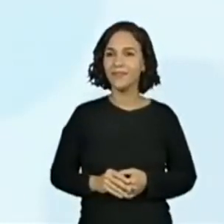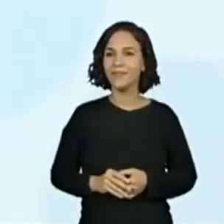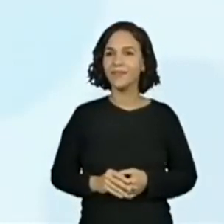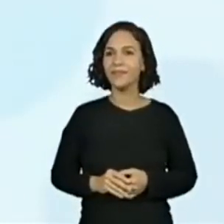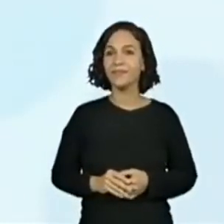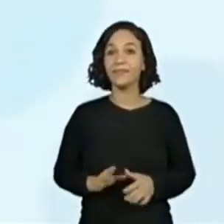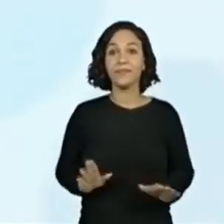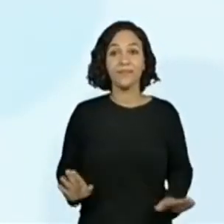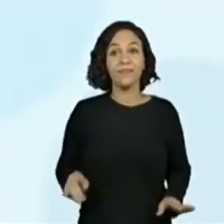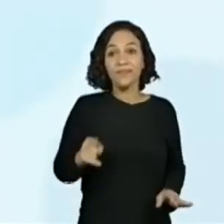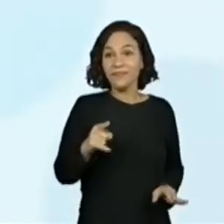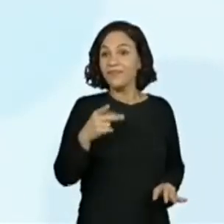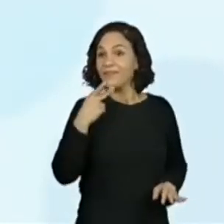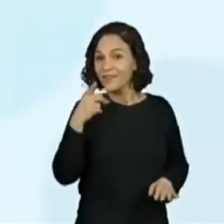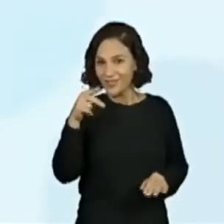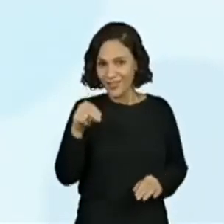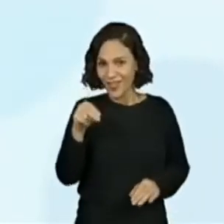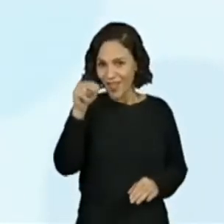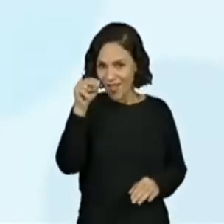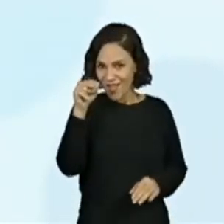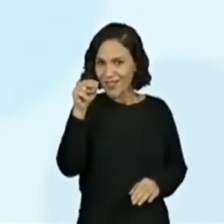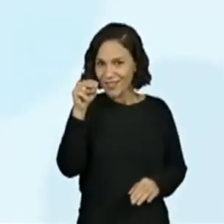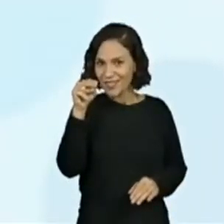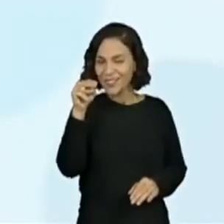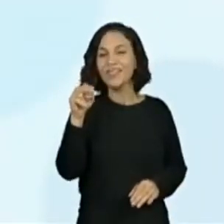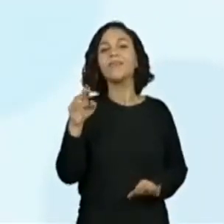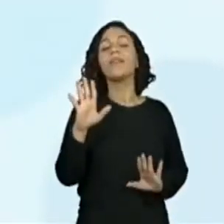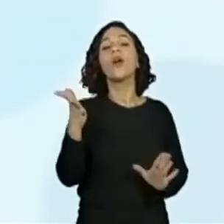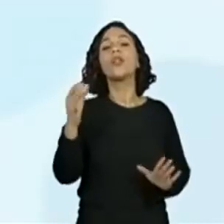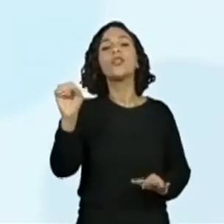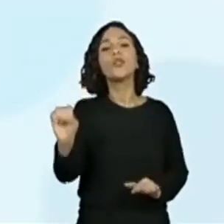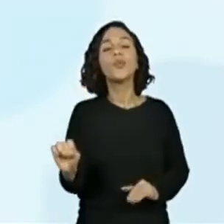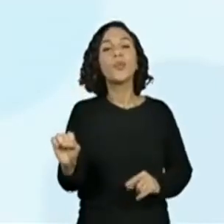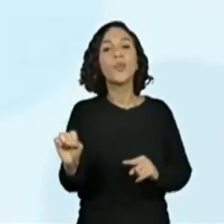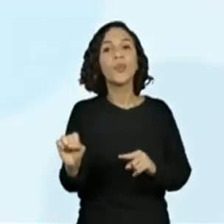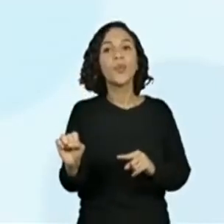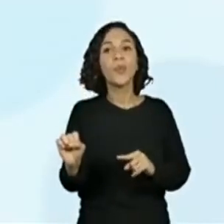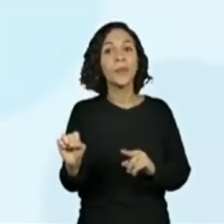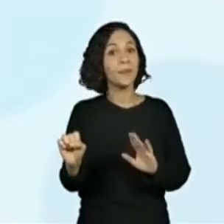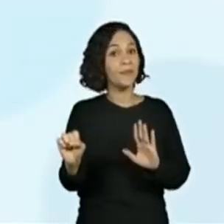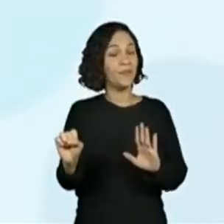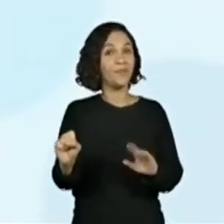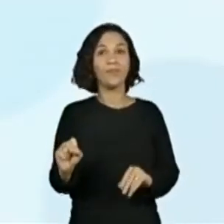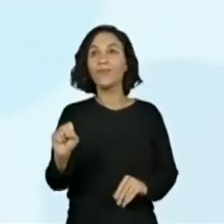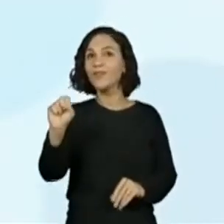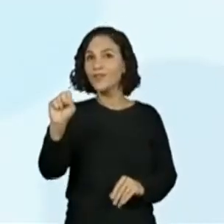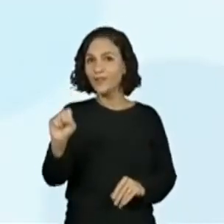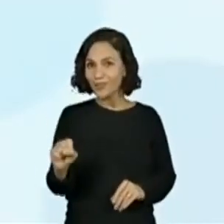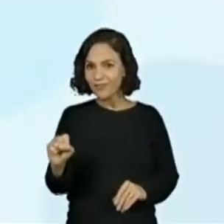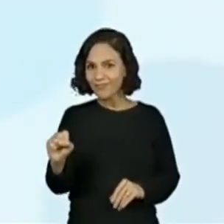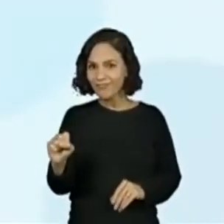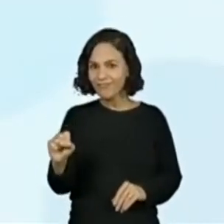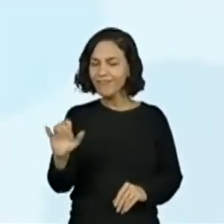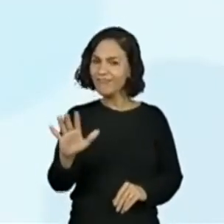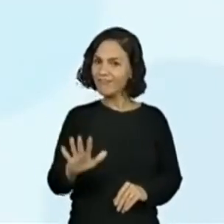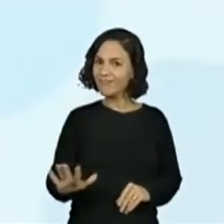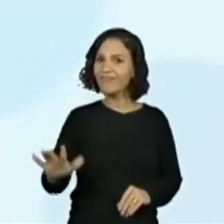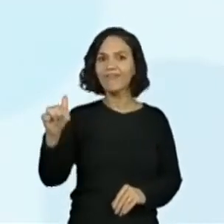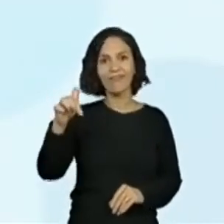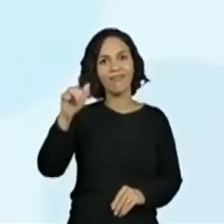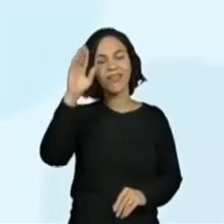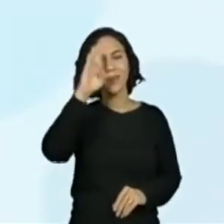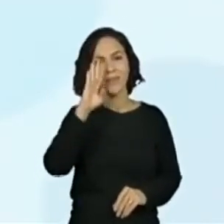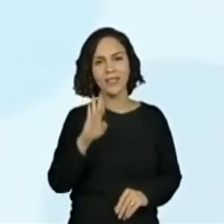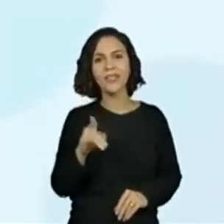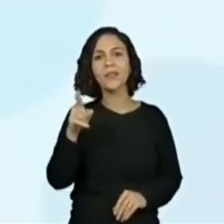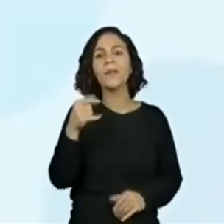Já que você falou do norte, professora, e no sul? No sul? Na região sul do nosso país, qual